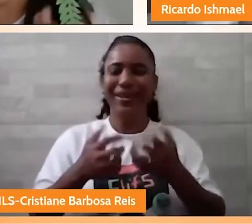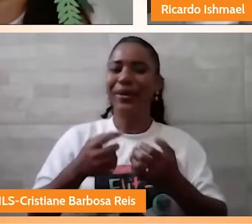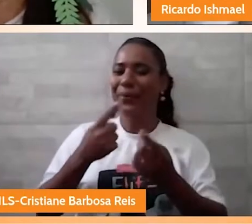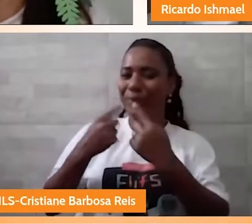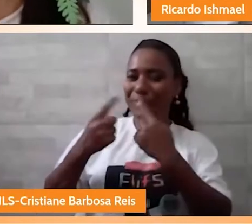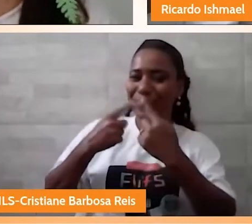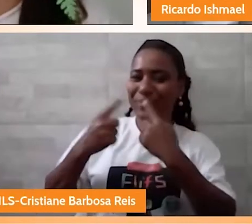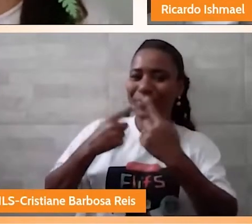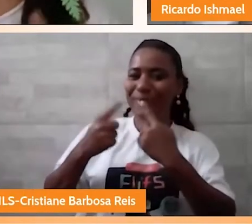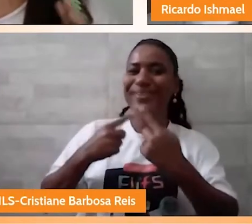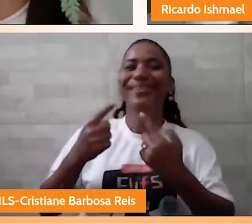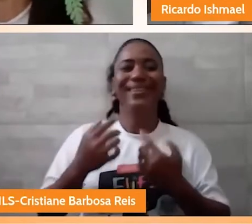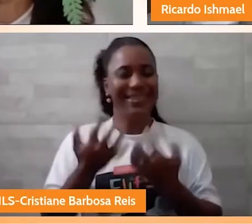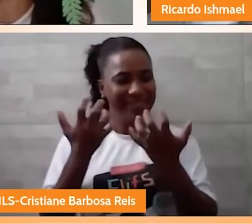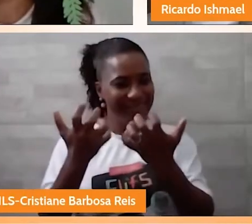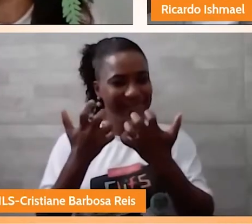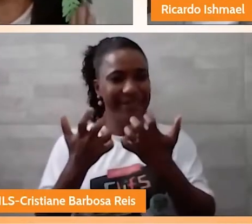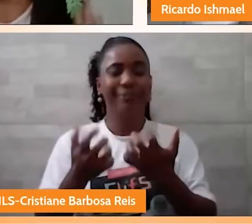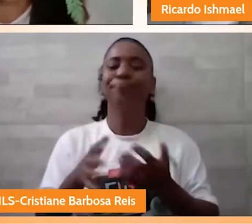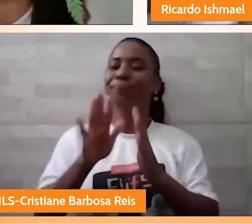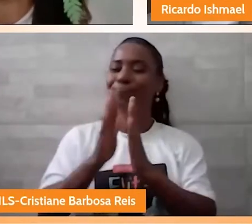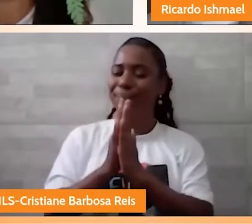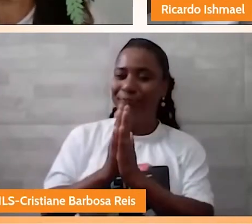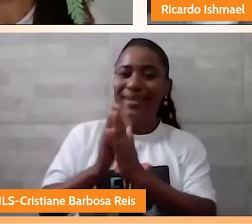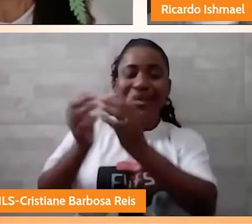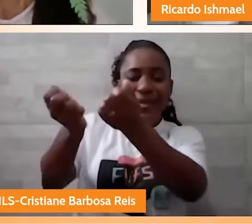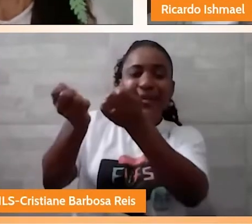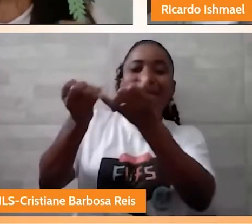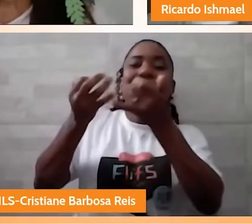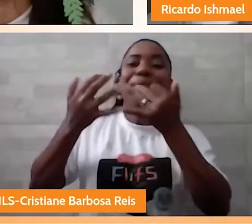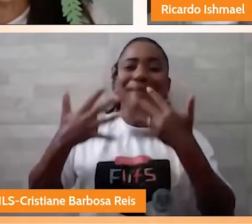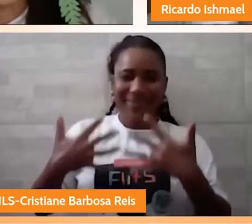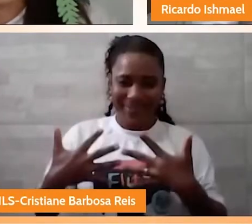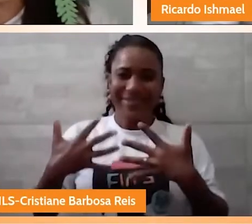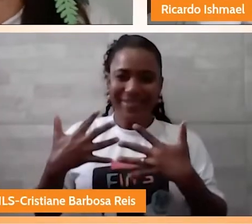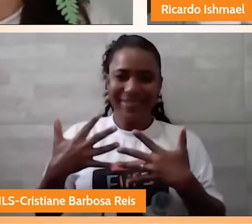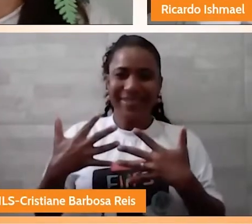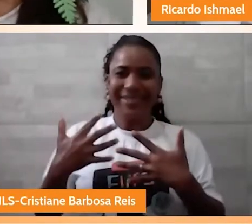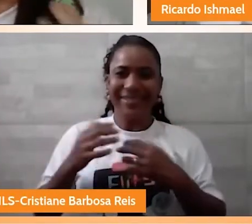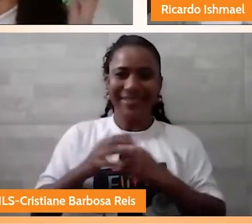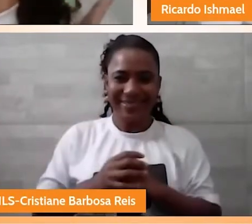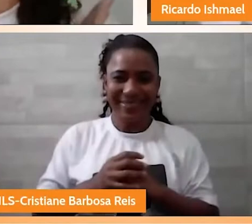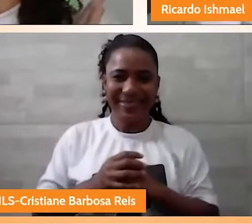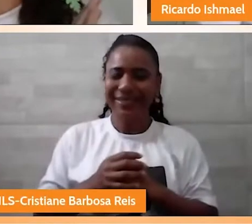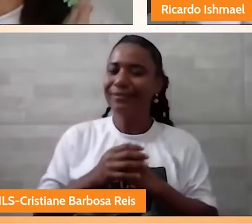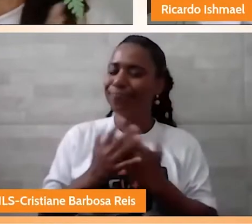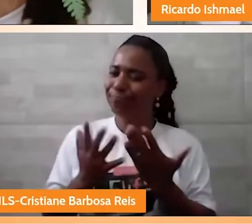histórias. Ricardo, me conta, me conta, como é que